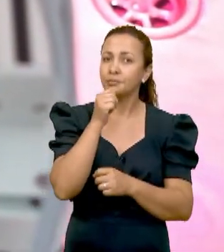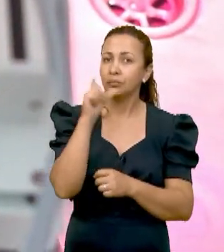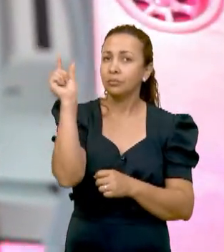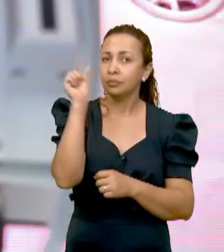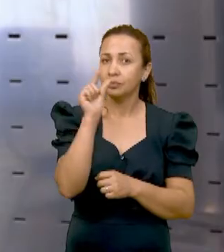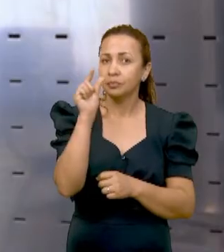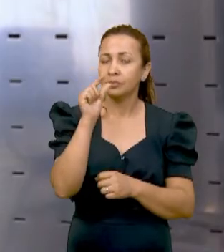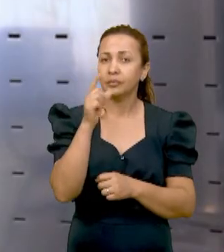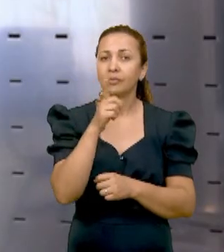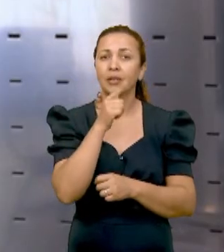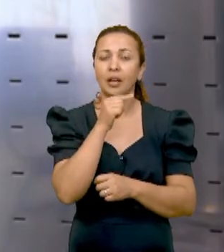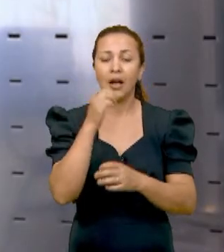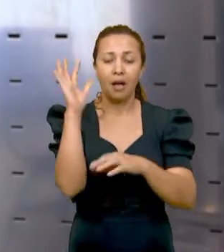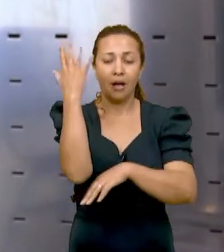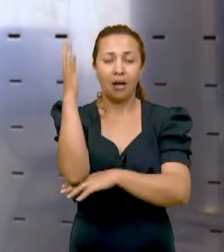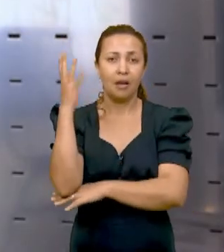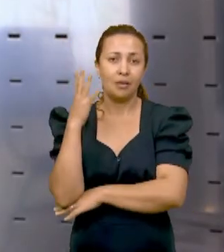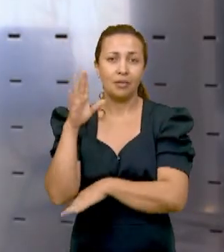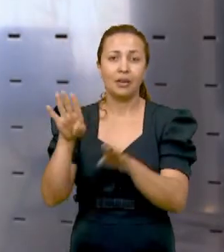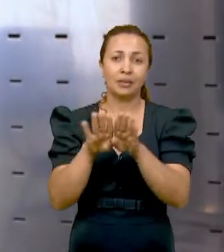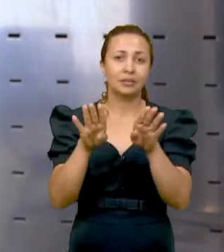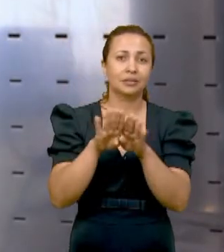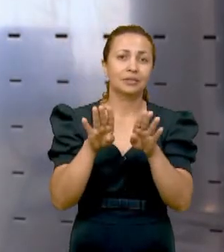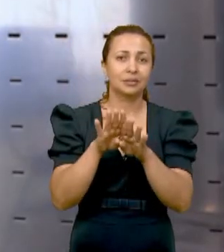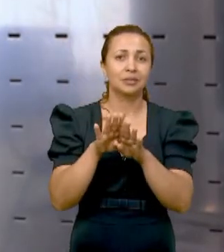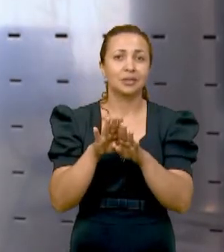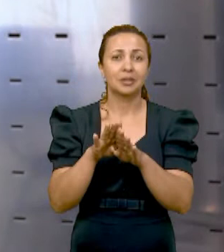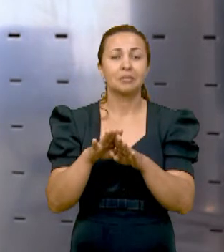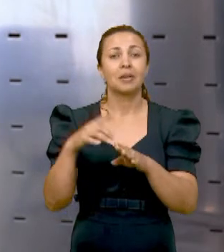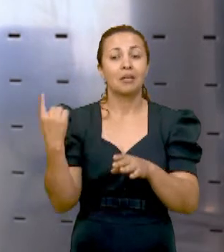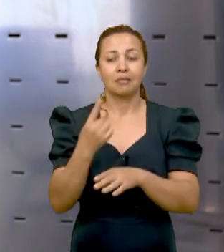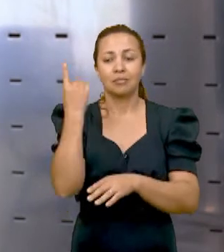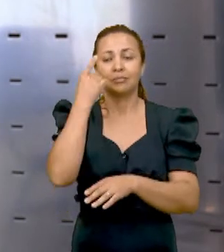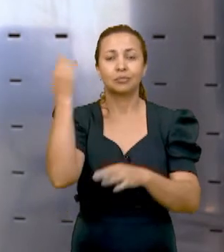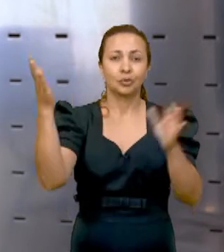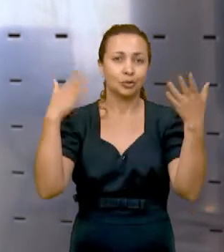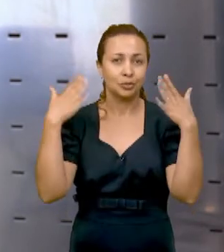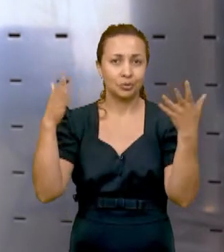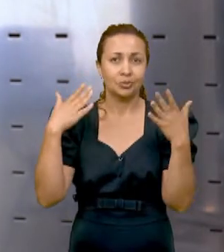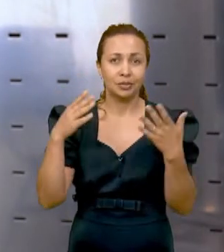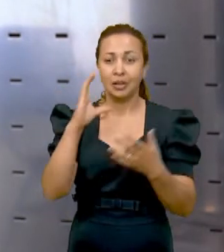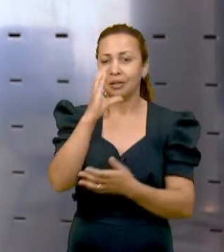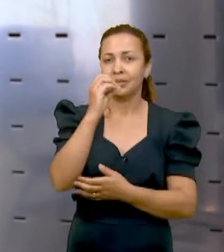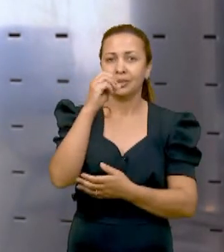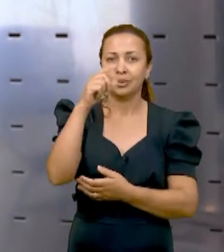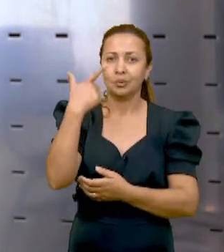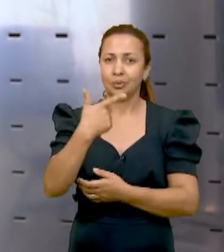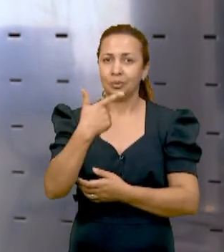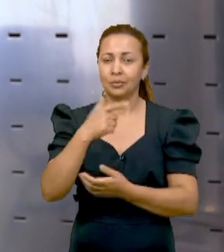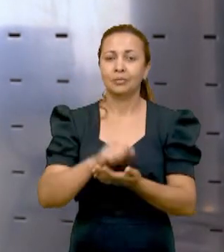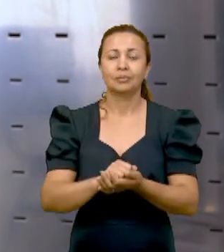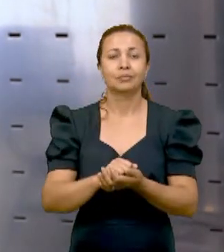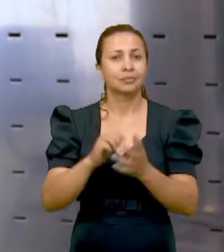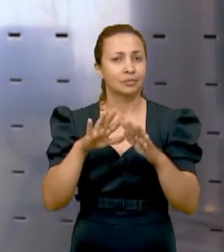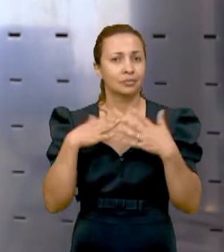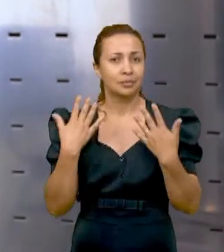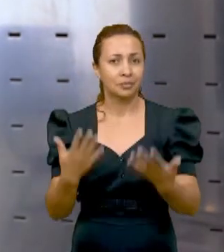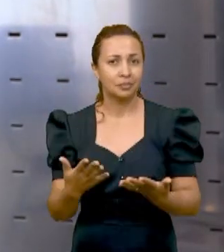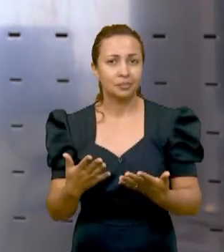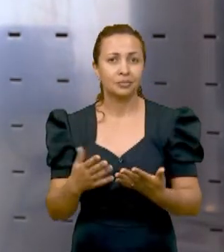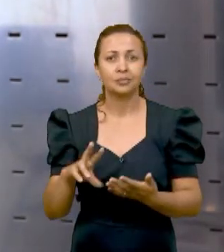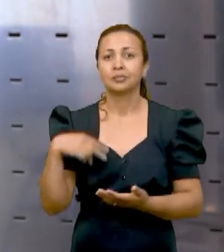nessas plantas e simulamos também o aumento de temperatura e de CO2. E nessas